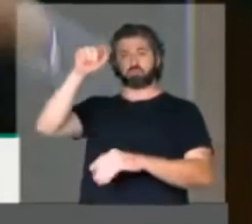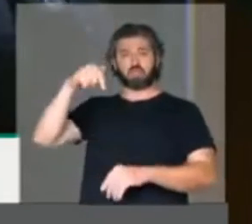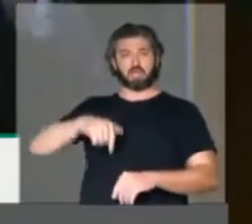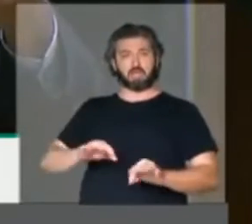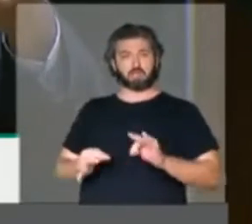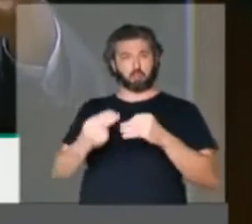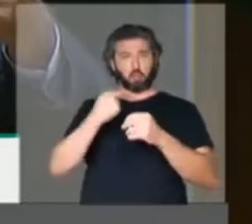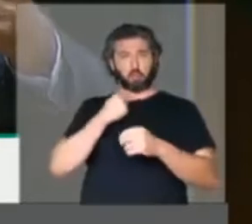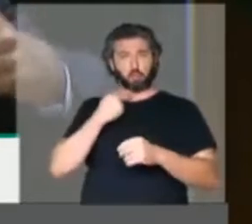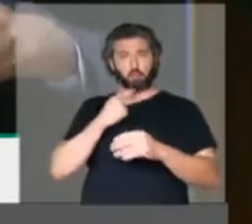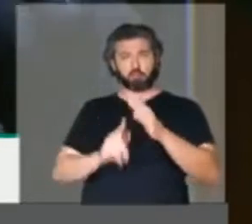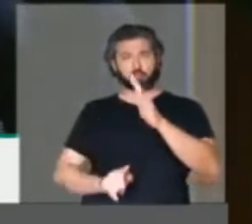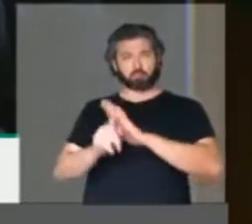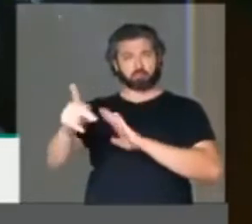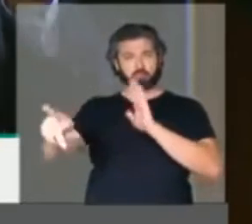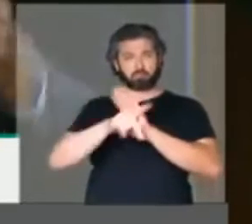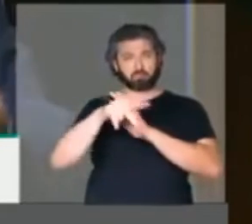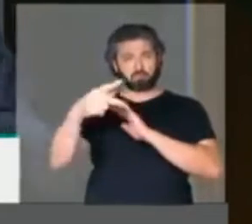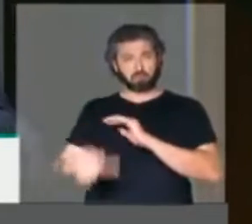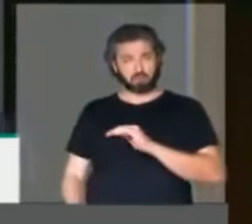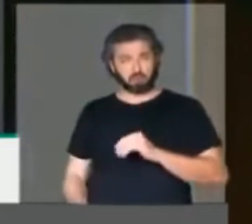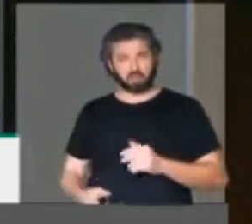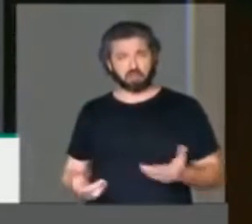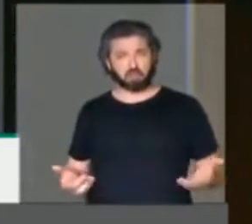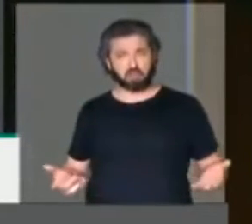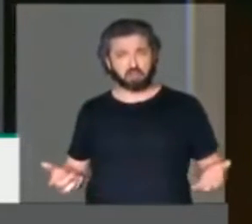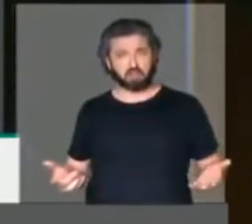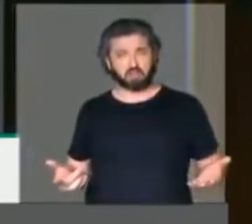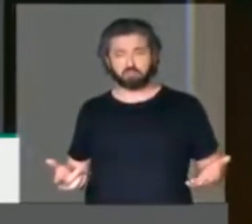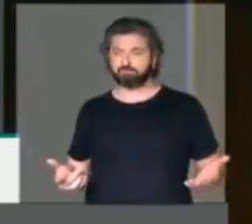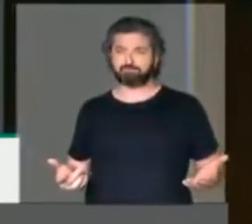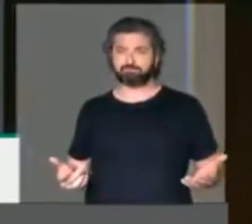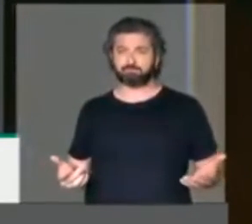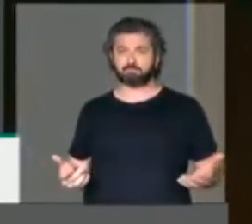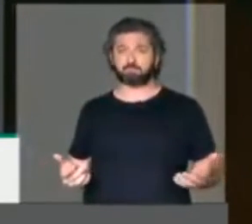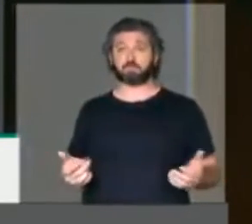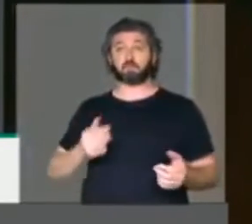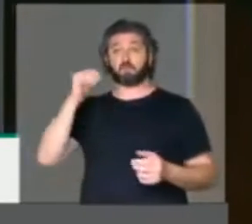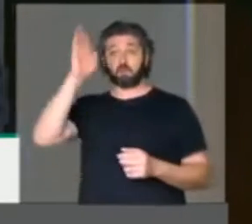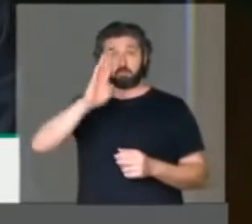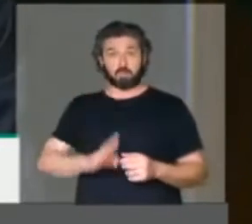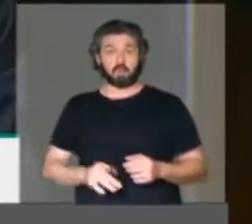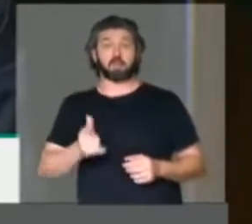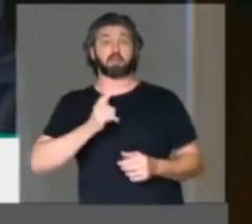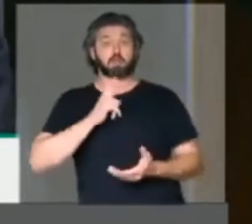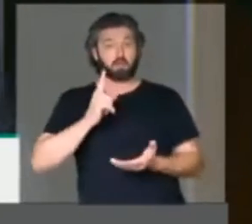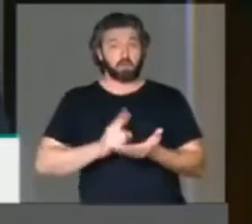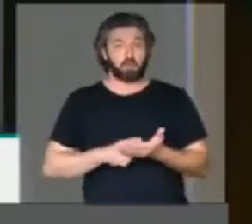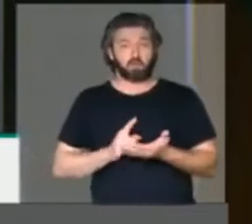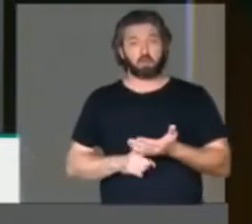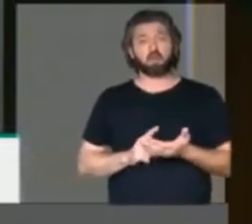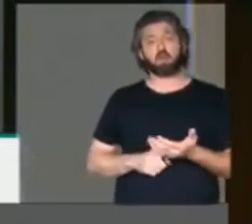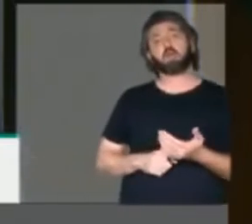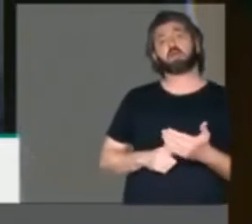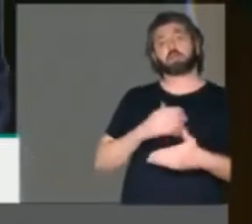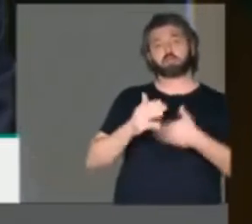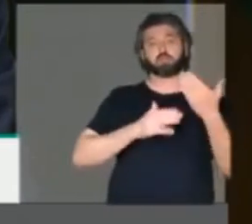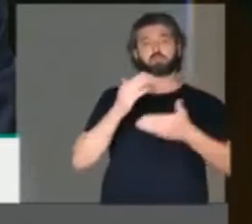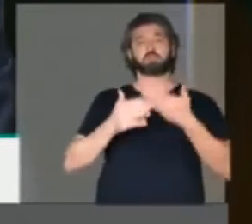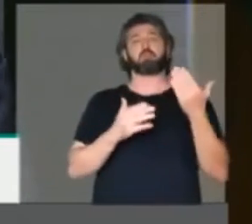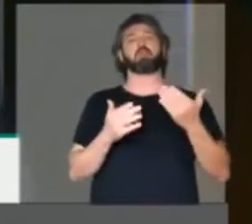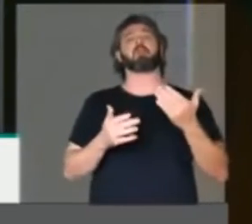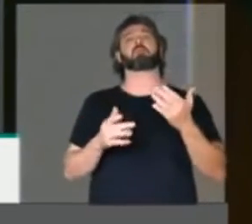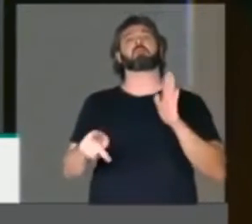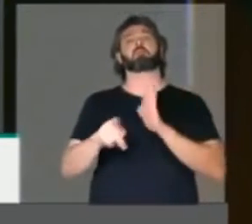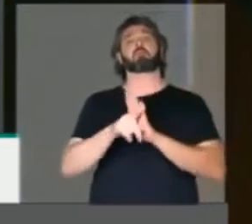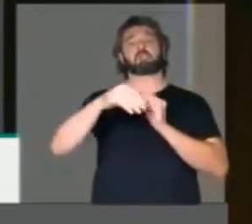tecnologia de lançamento e uma tecnologia de satélites. O Brasil tem um acordo de desenvolvimento